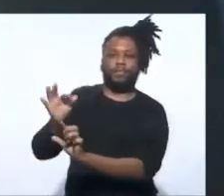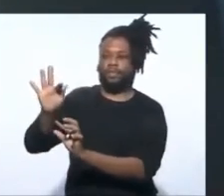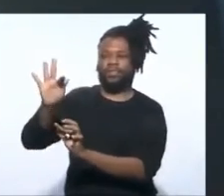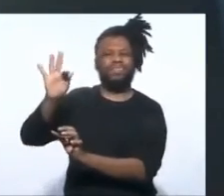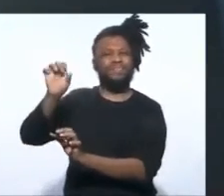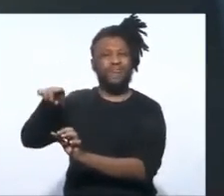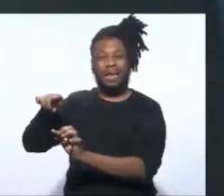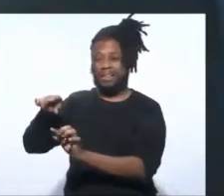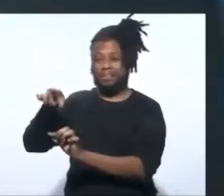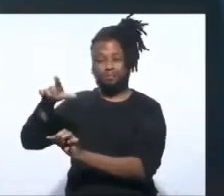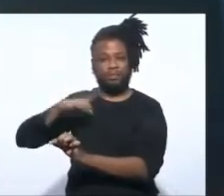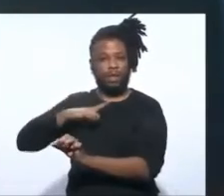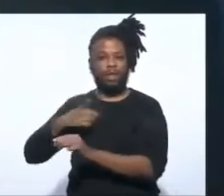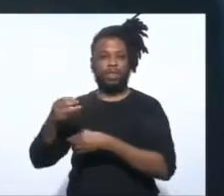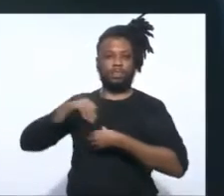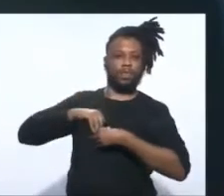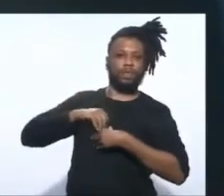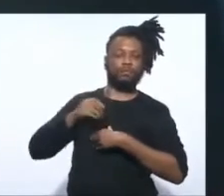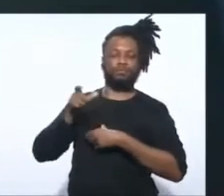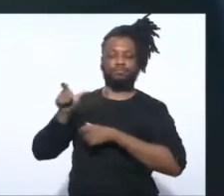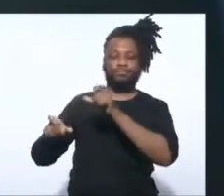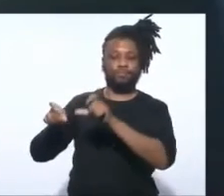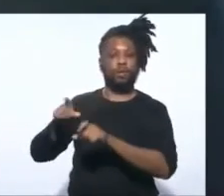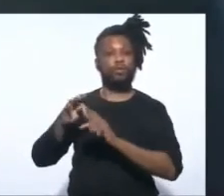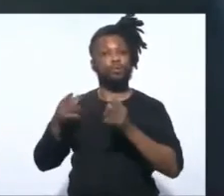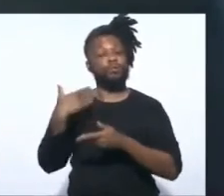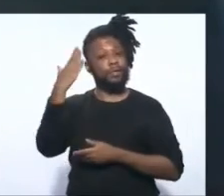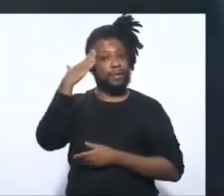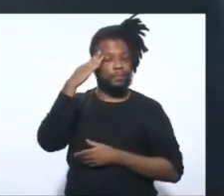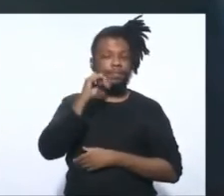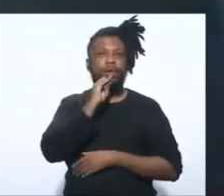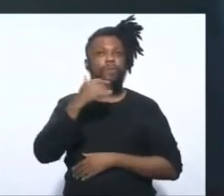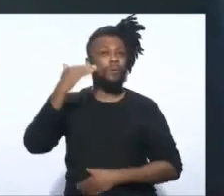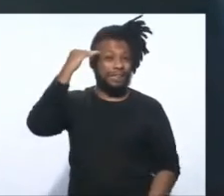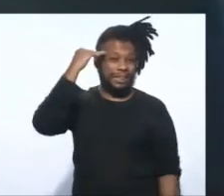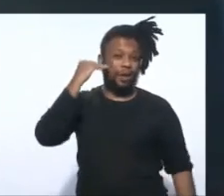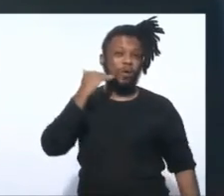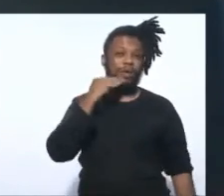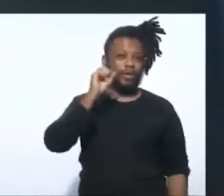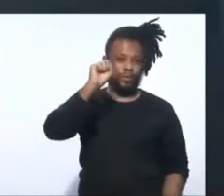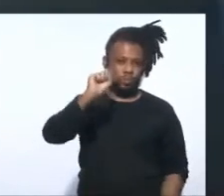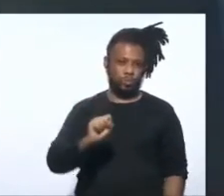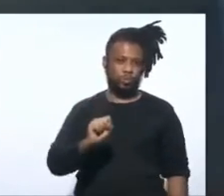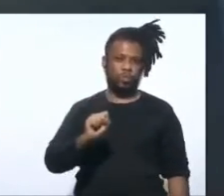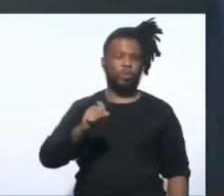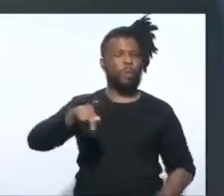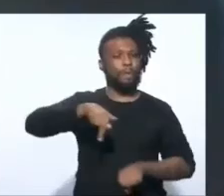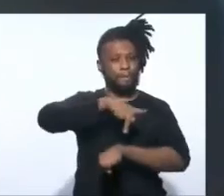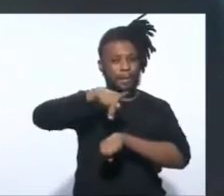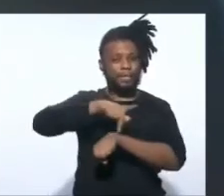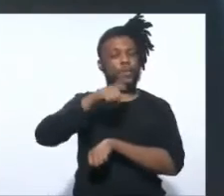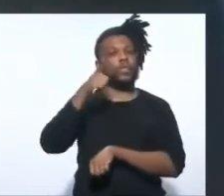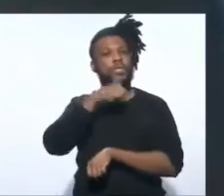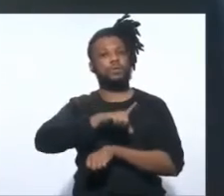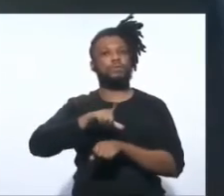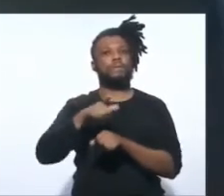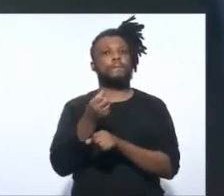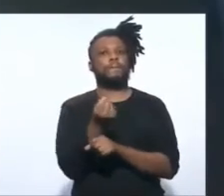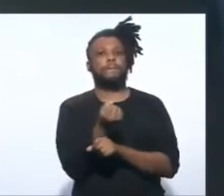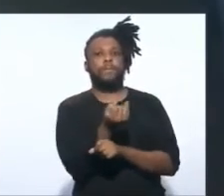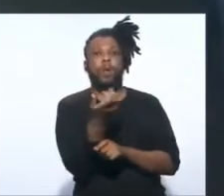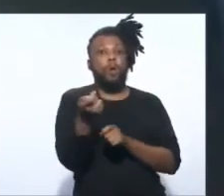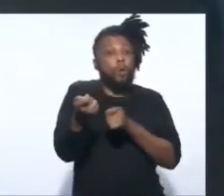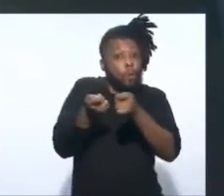Todos aqui sabemos, por exemplo, que na Coreia do Sul, país que conseguiu ter um dos maiores